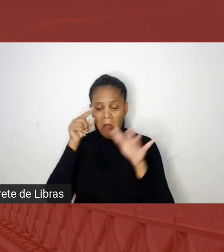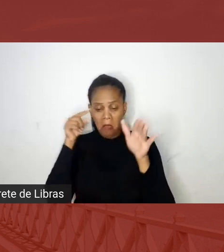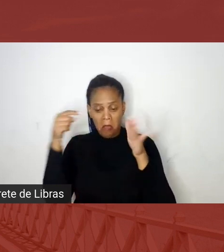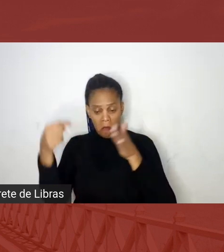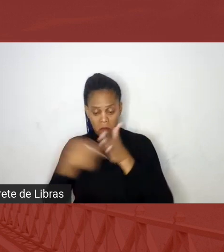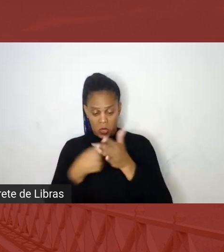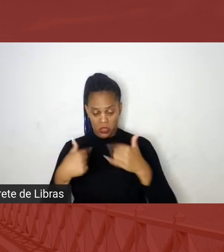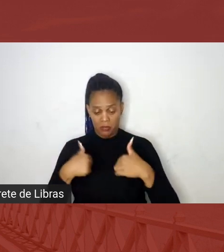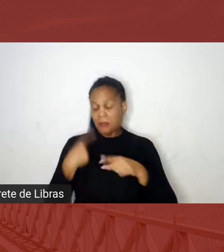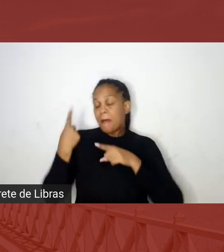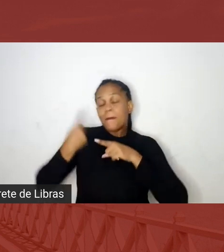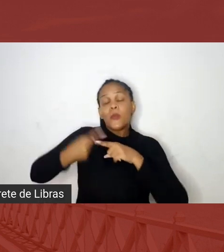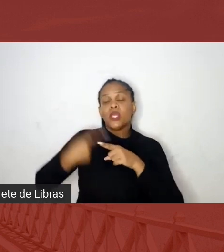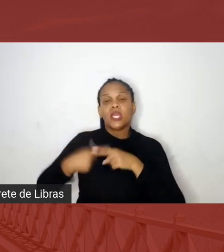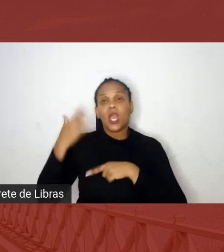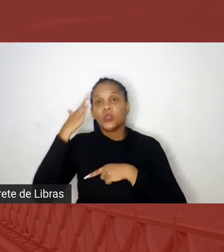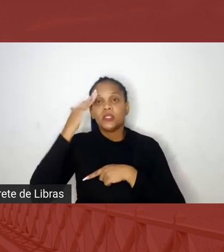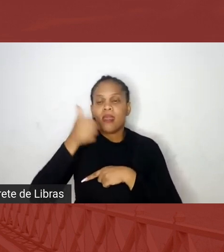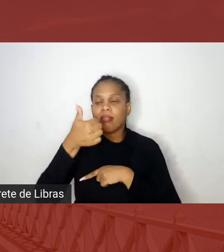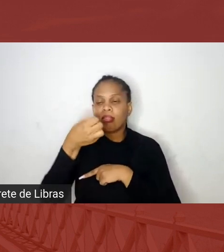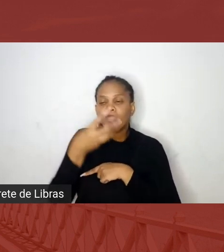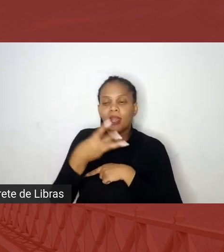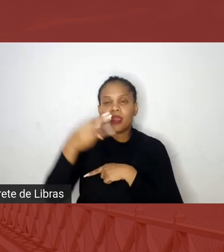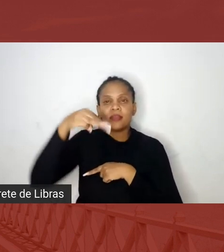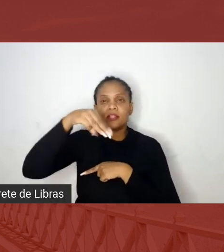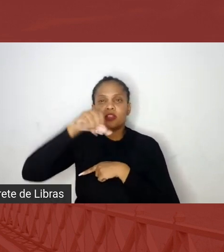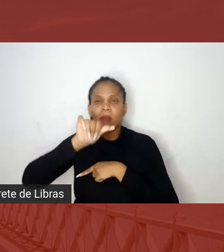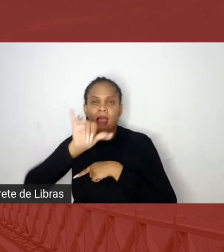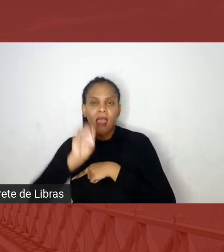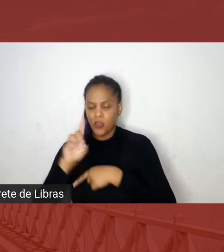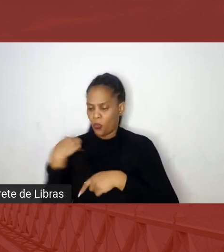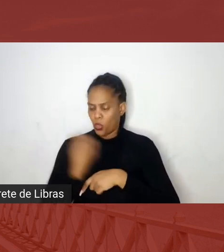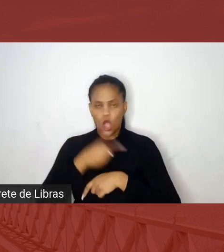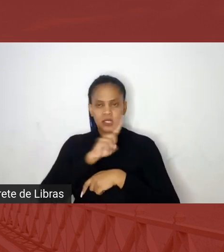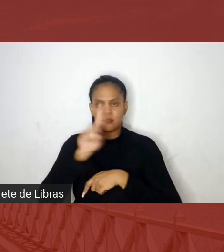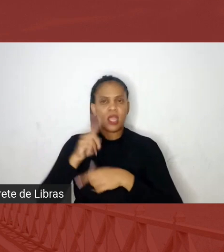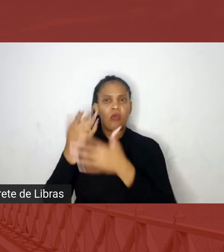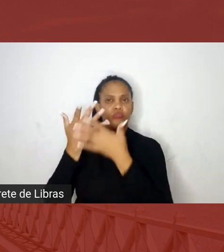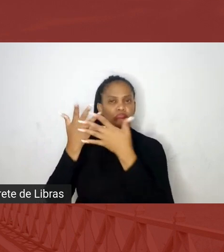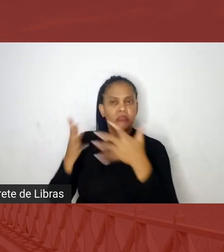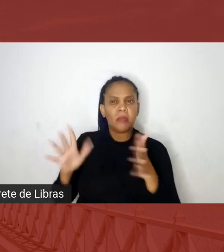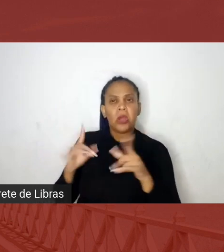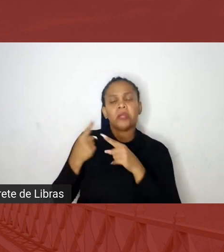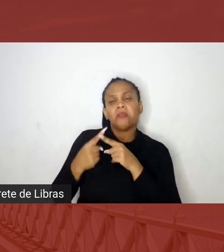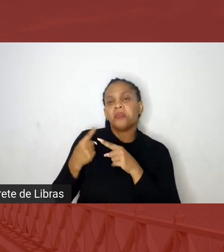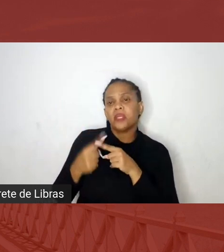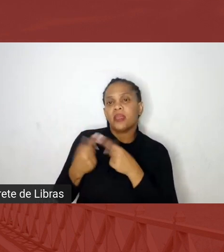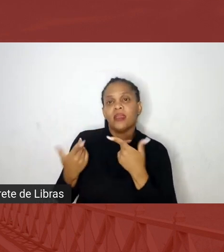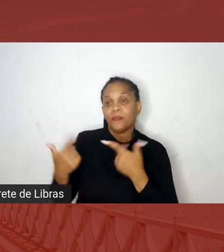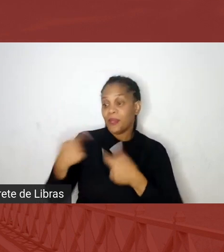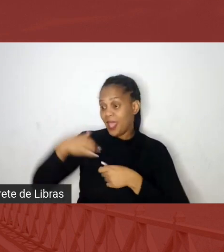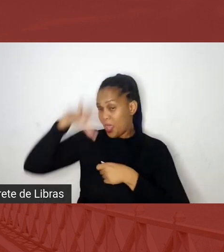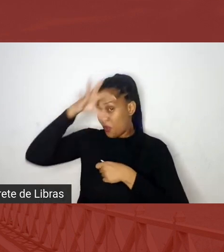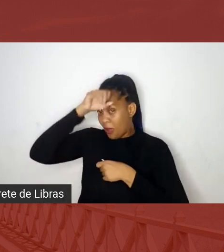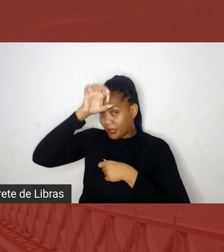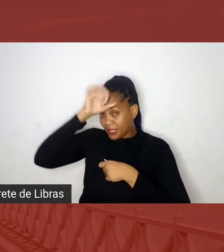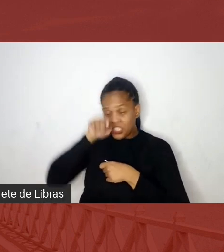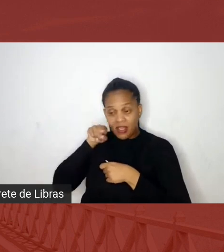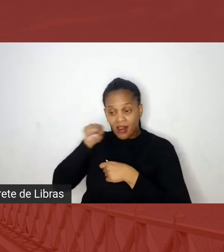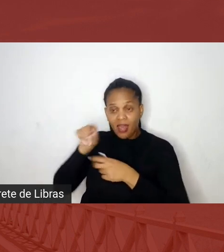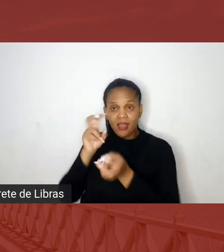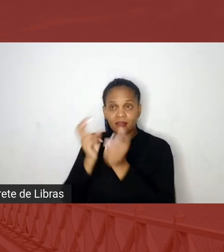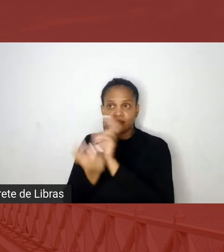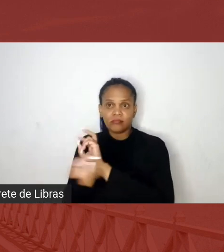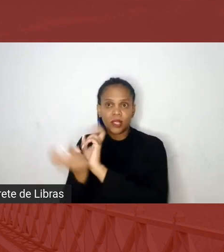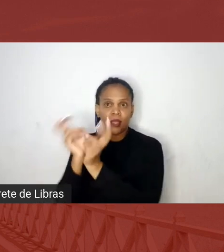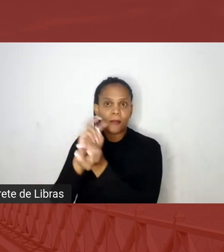sei, ah, o 13 de maio a gente não comemora, tal, tal, eu fui aprender isso com ladainha de capoeira, não foi na escola que alguém me